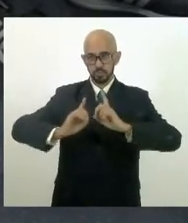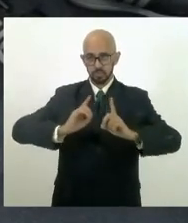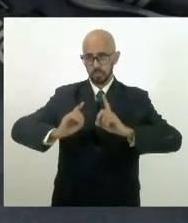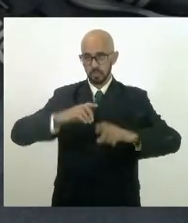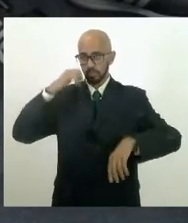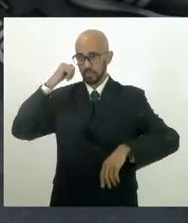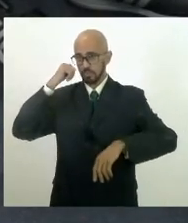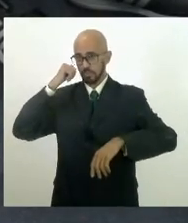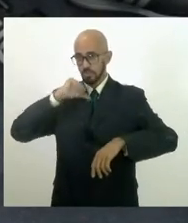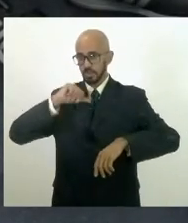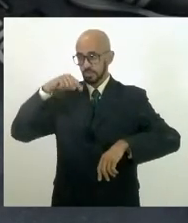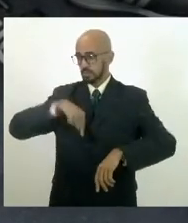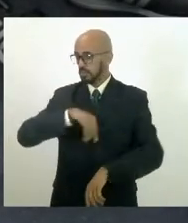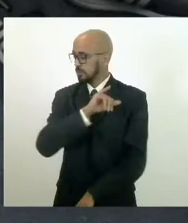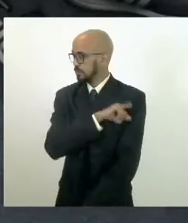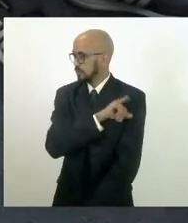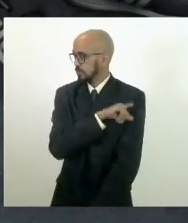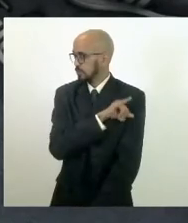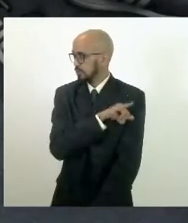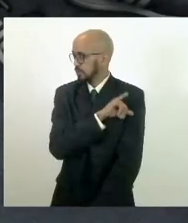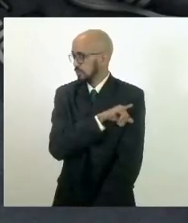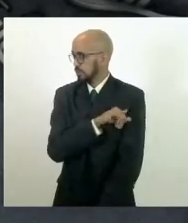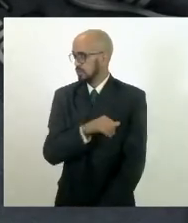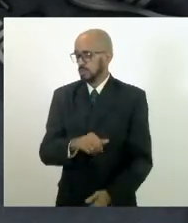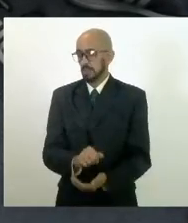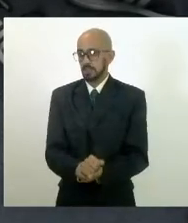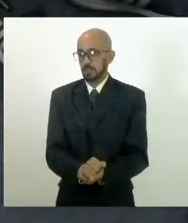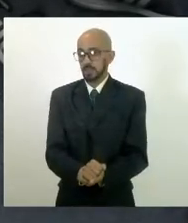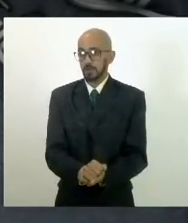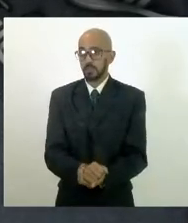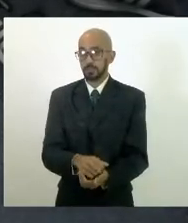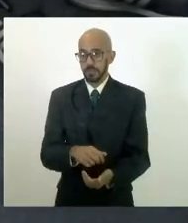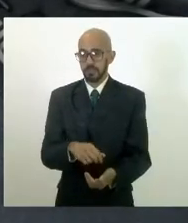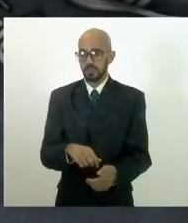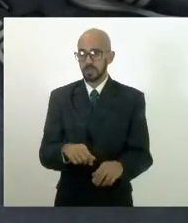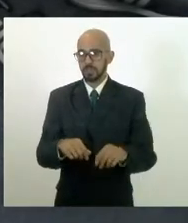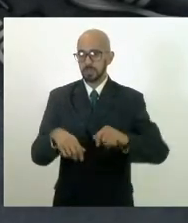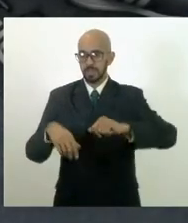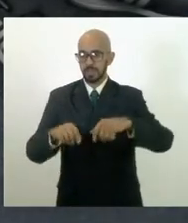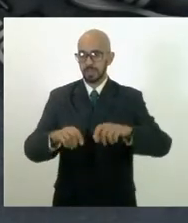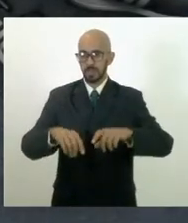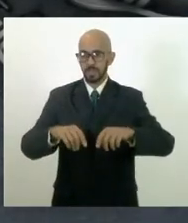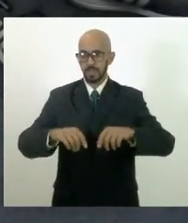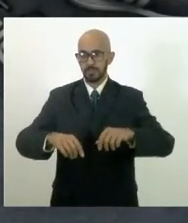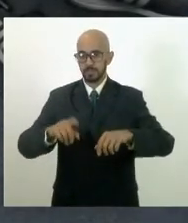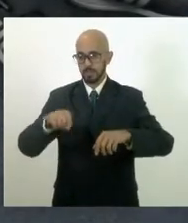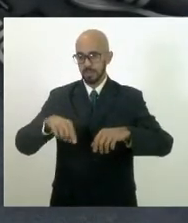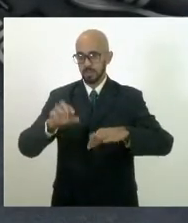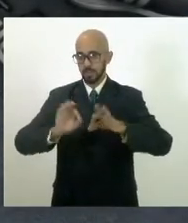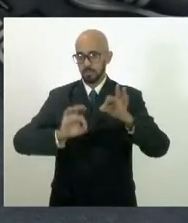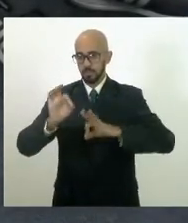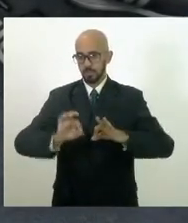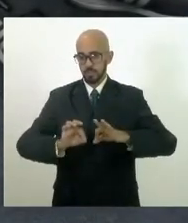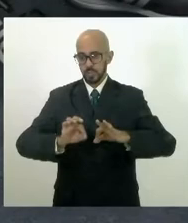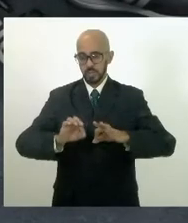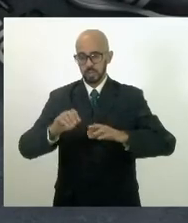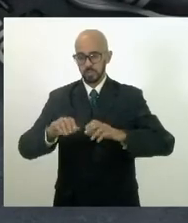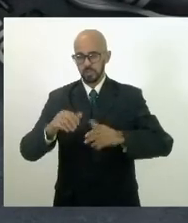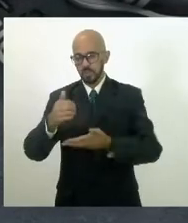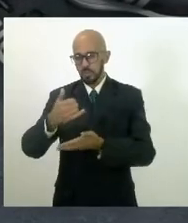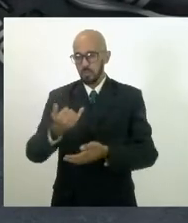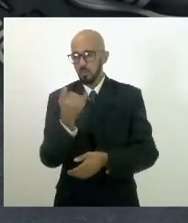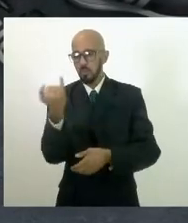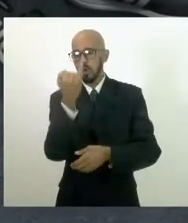mulheres aqui no Rio de Janeiro. Mas é um projeto que é fundamental para as mulheres que sofrem